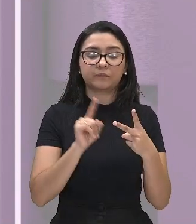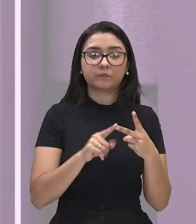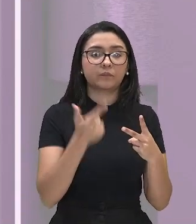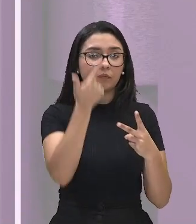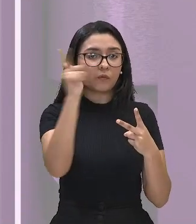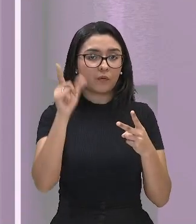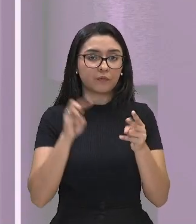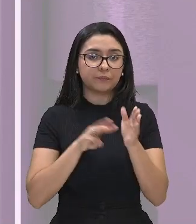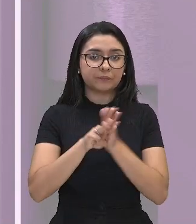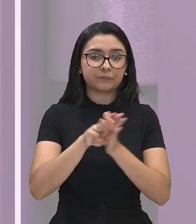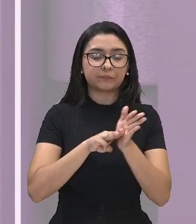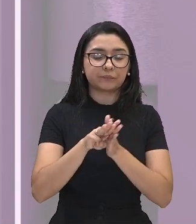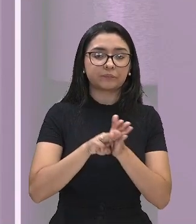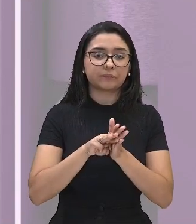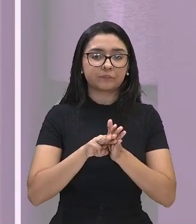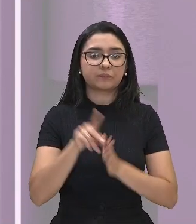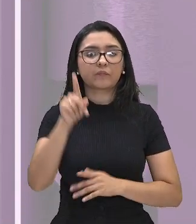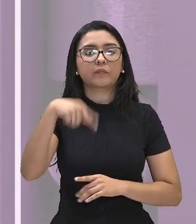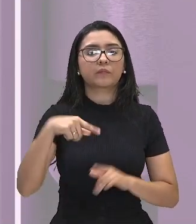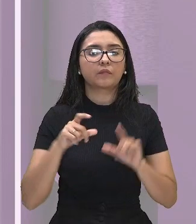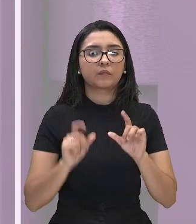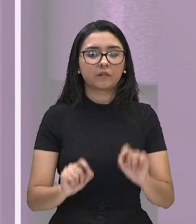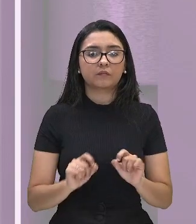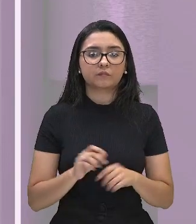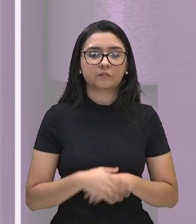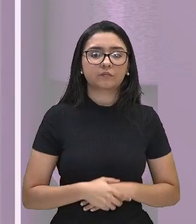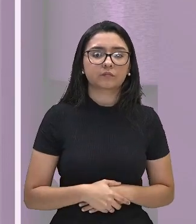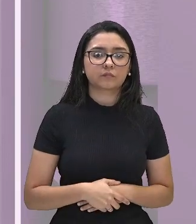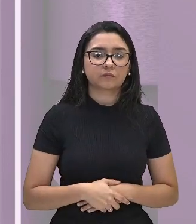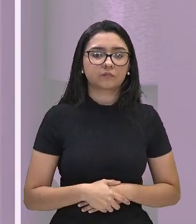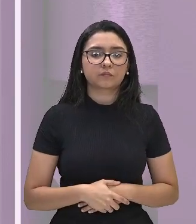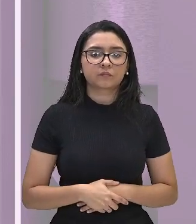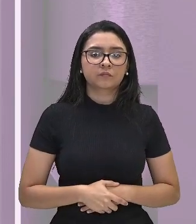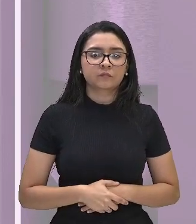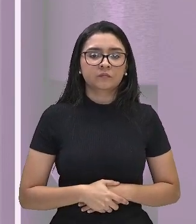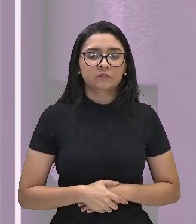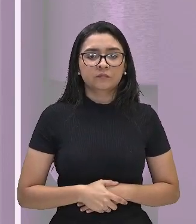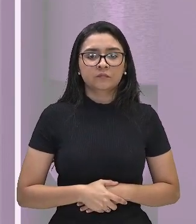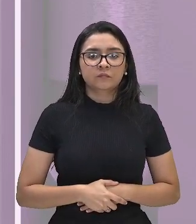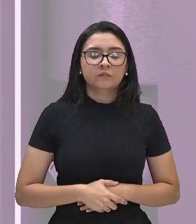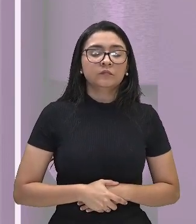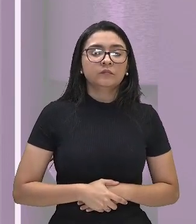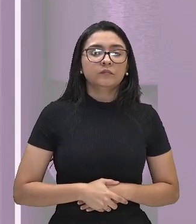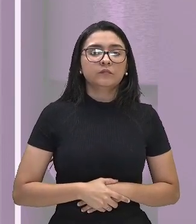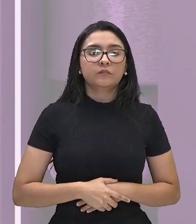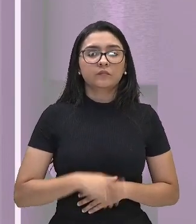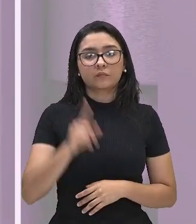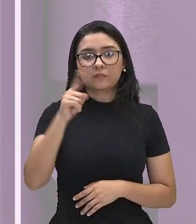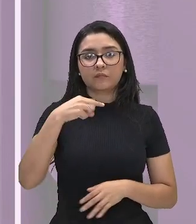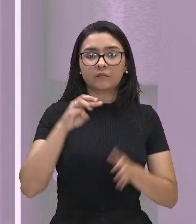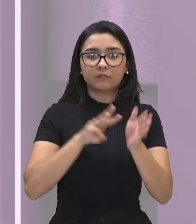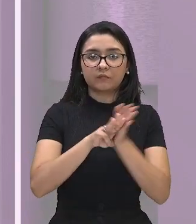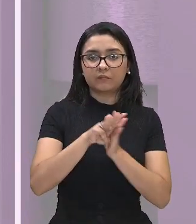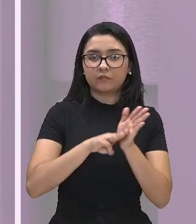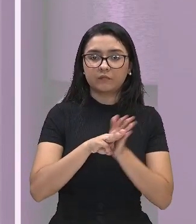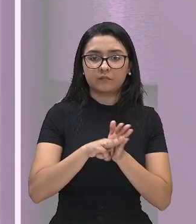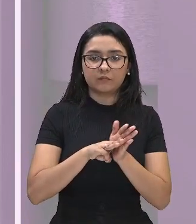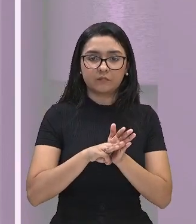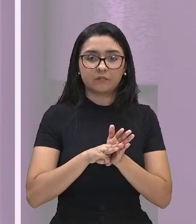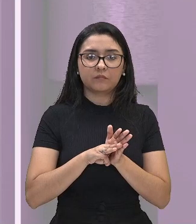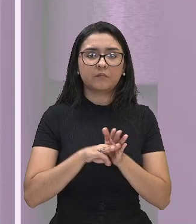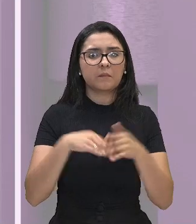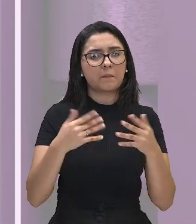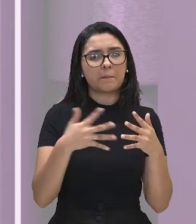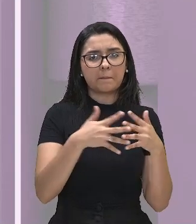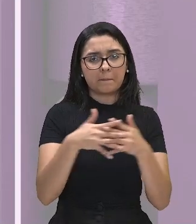divisão de polinômio por polinômio é o nosso dispositivo prático de Brio Ruffini. Também pode parecer um pouquinho